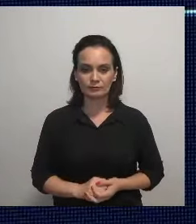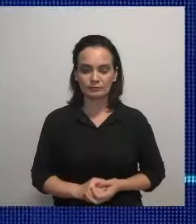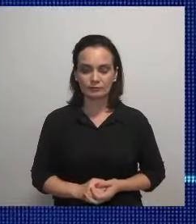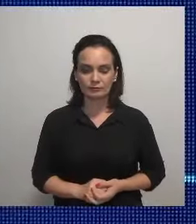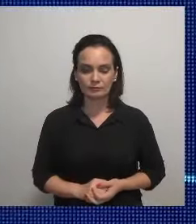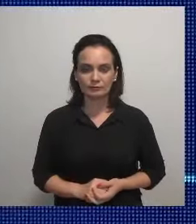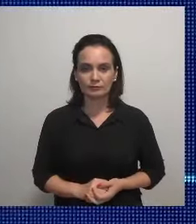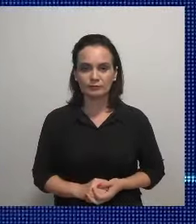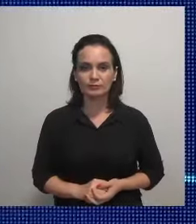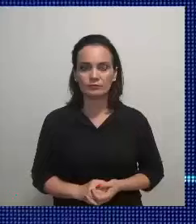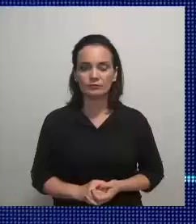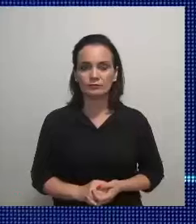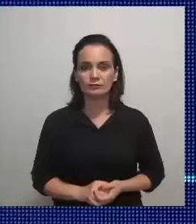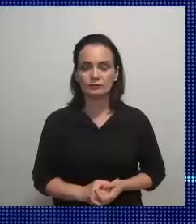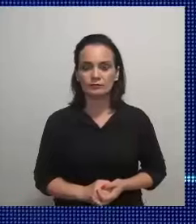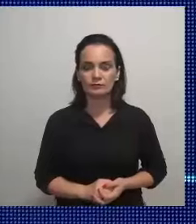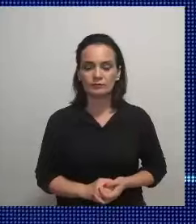agora.